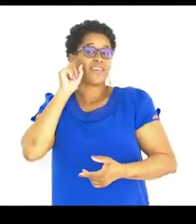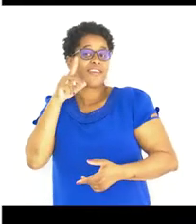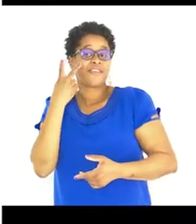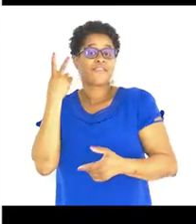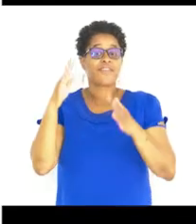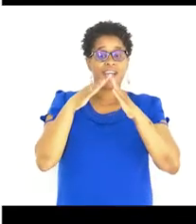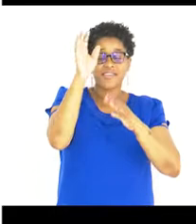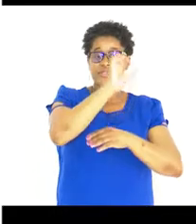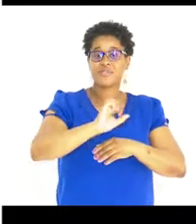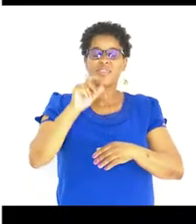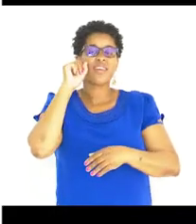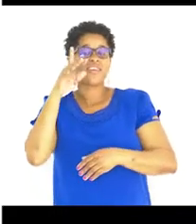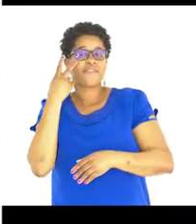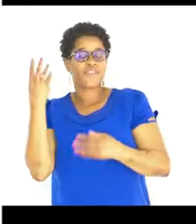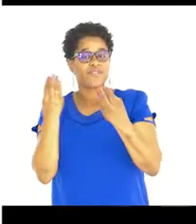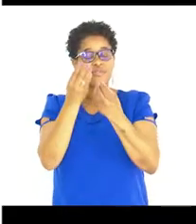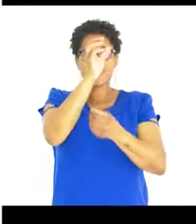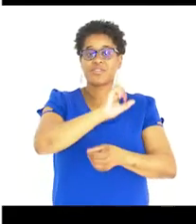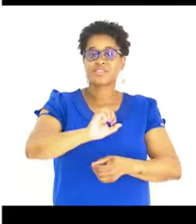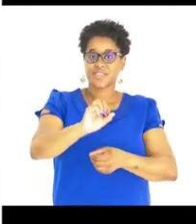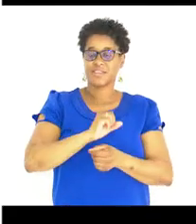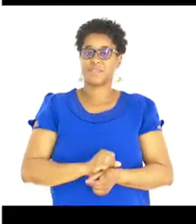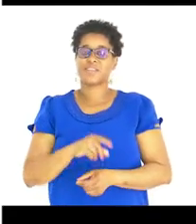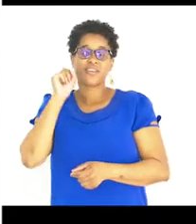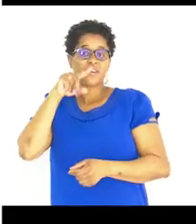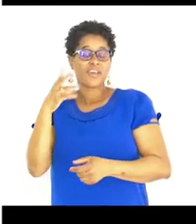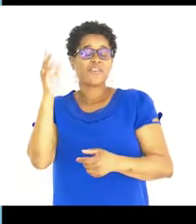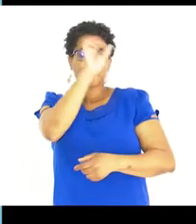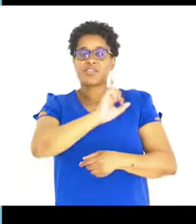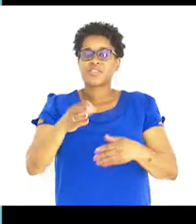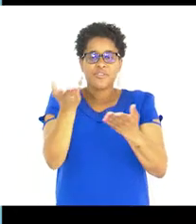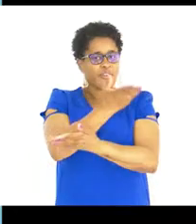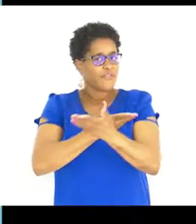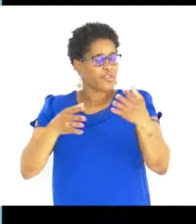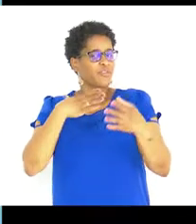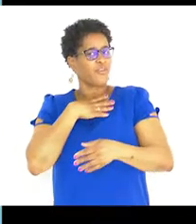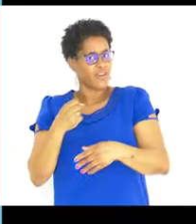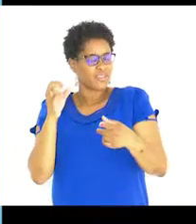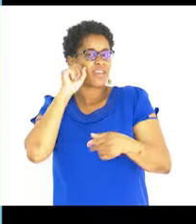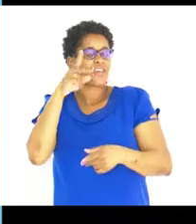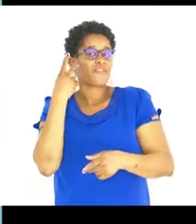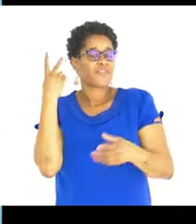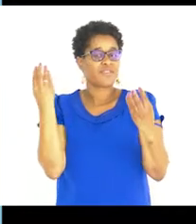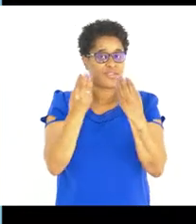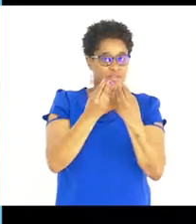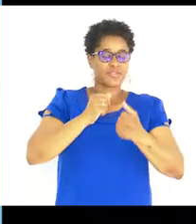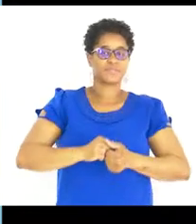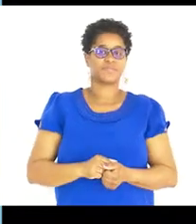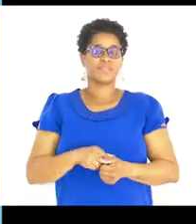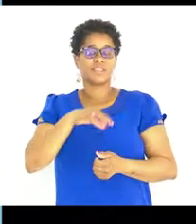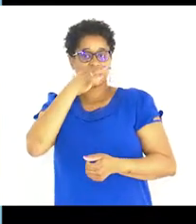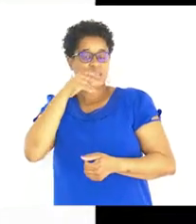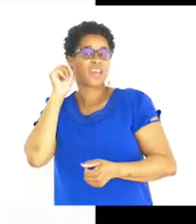sua casa Quem mora com você Com quem você divide o que gosta Quem olha por você